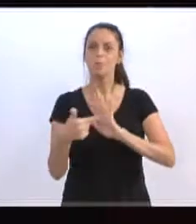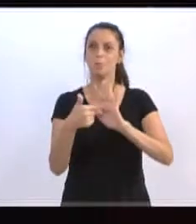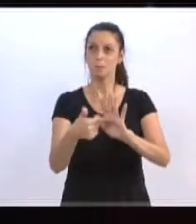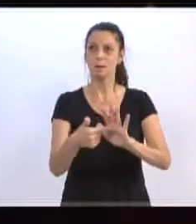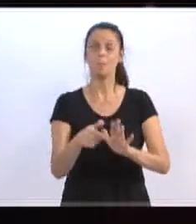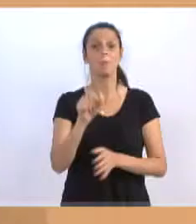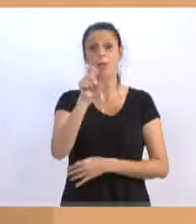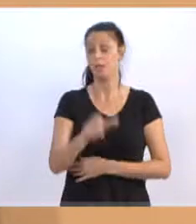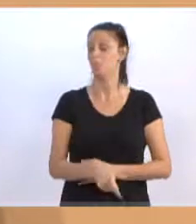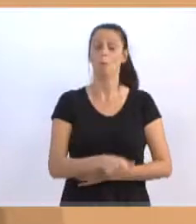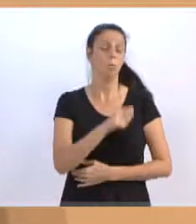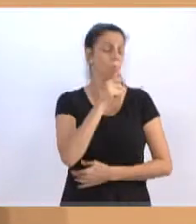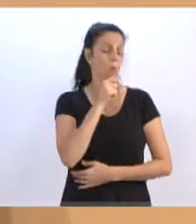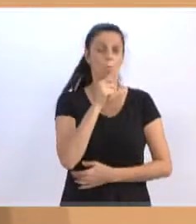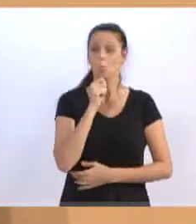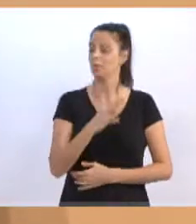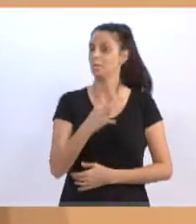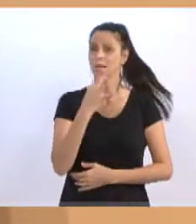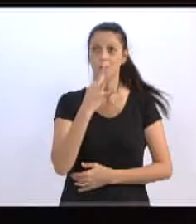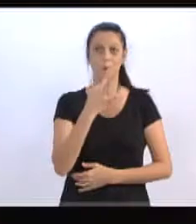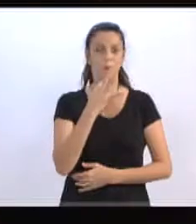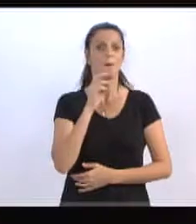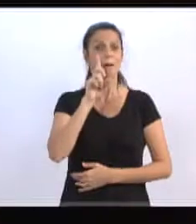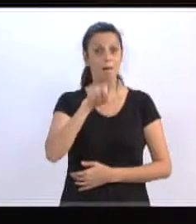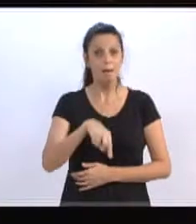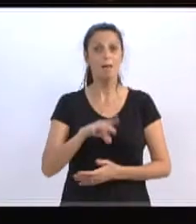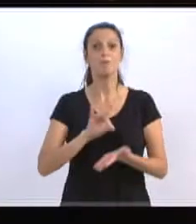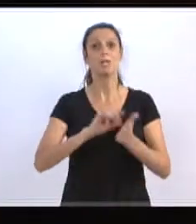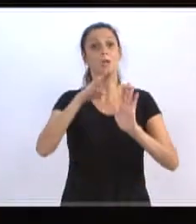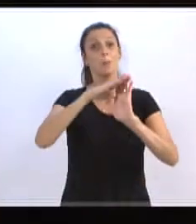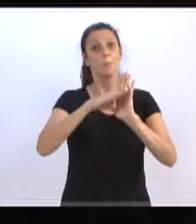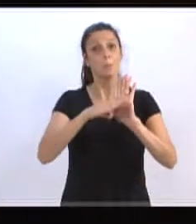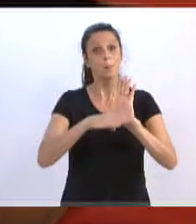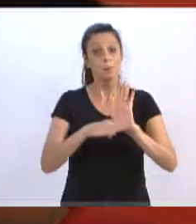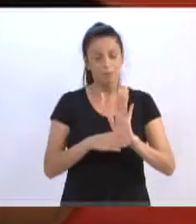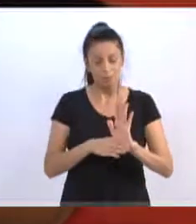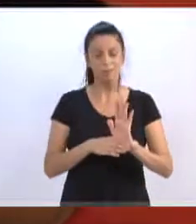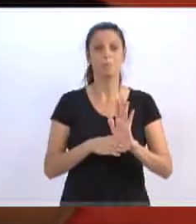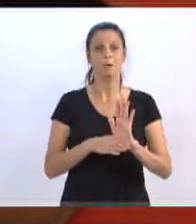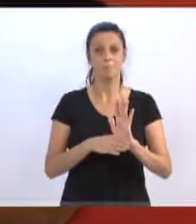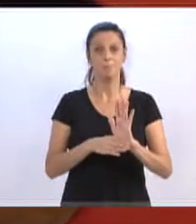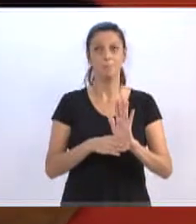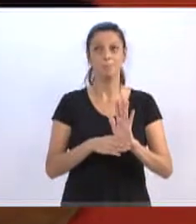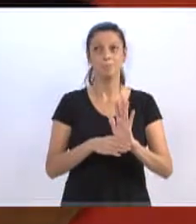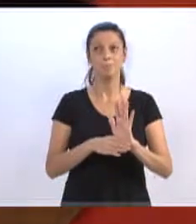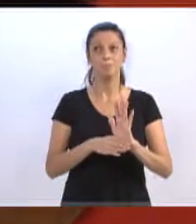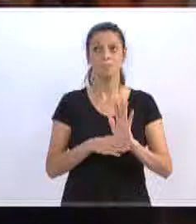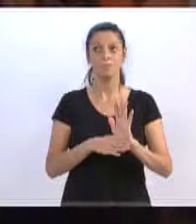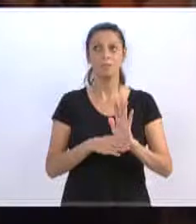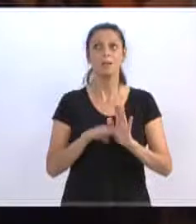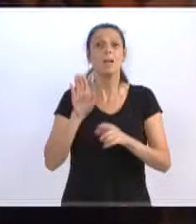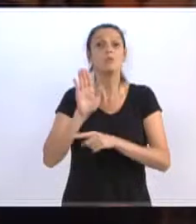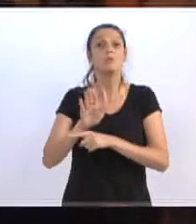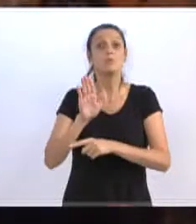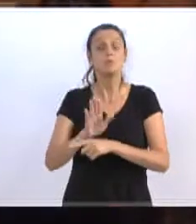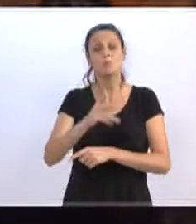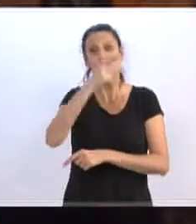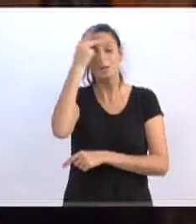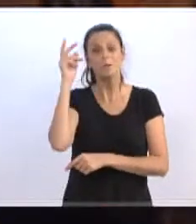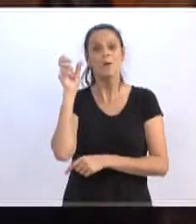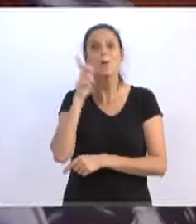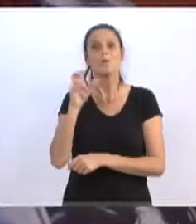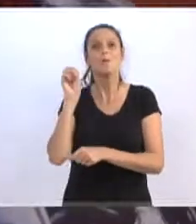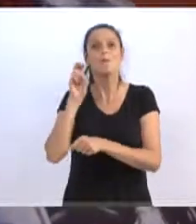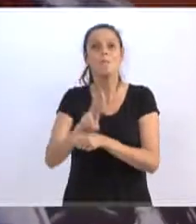não conhece, é um programa com maior índice de empregabilidade do país.